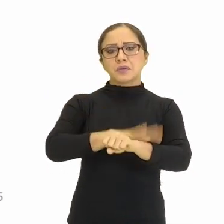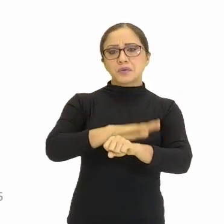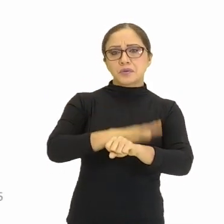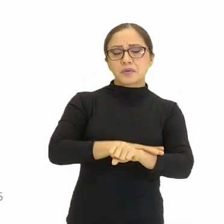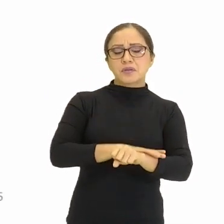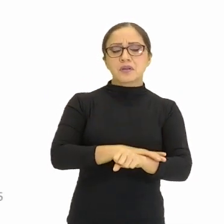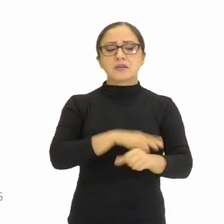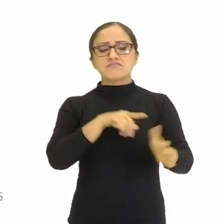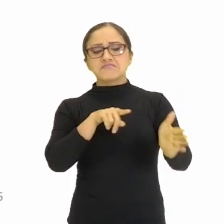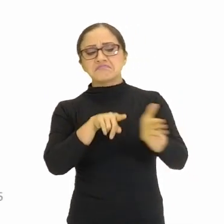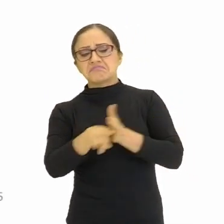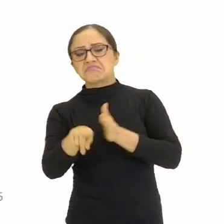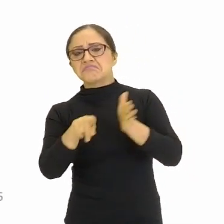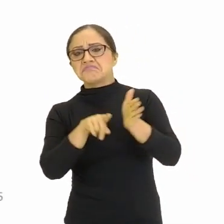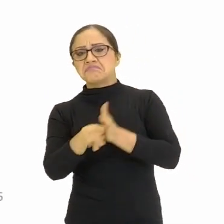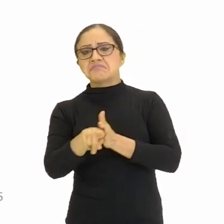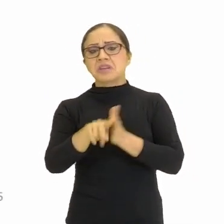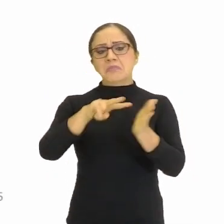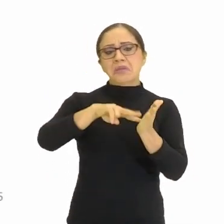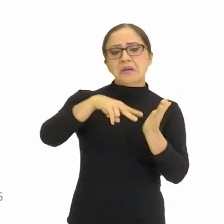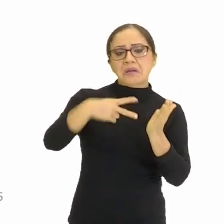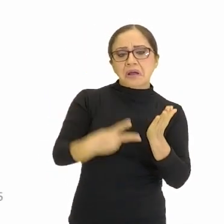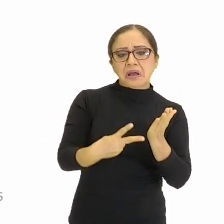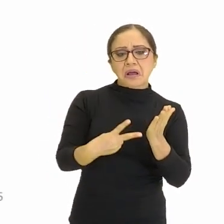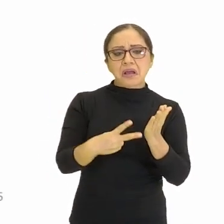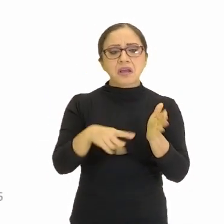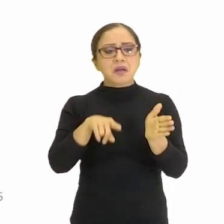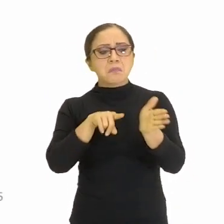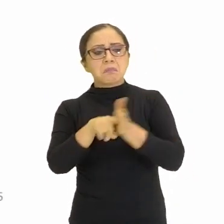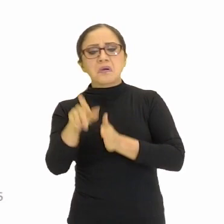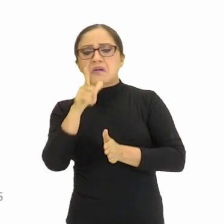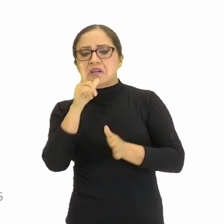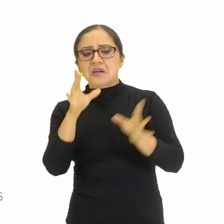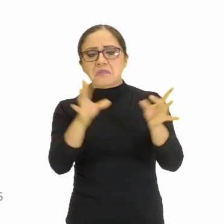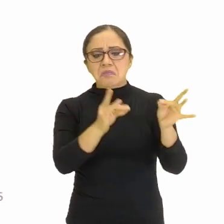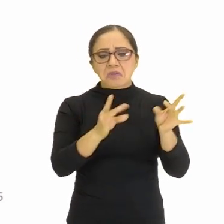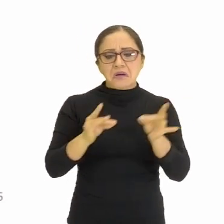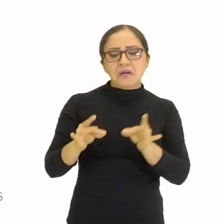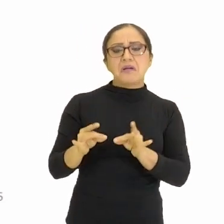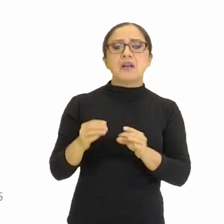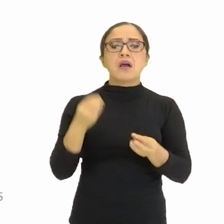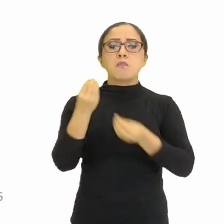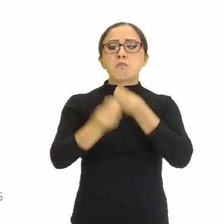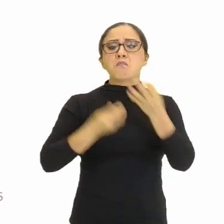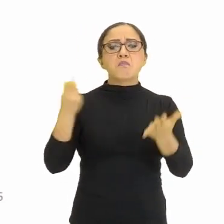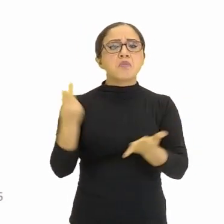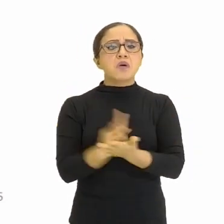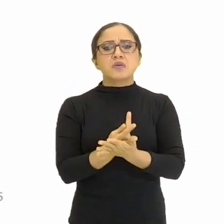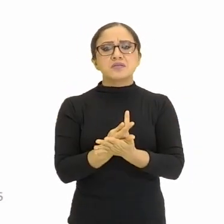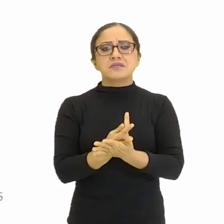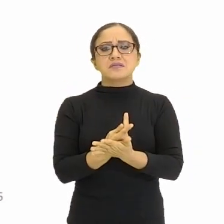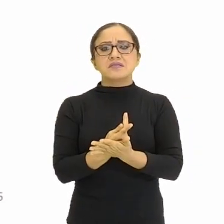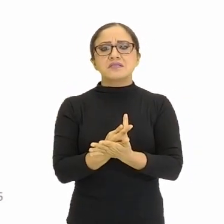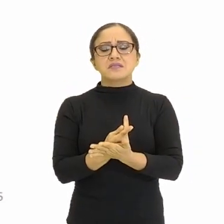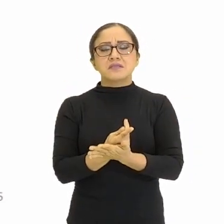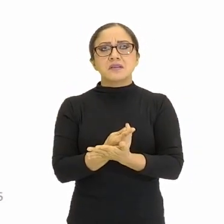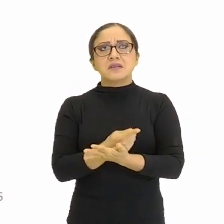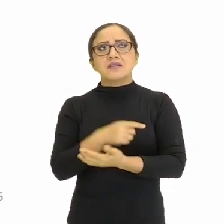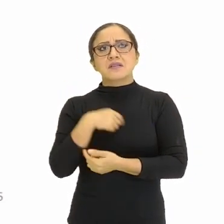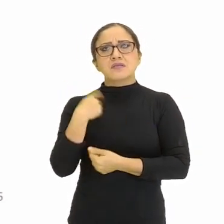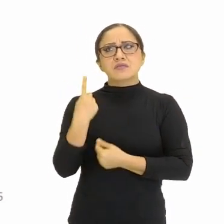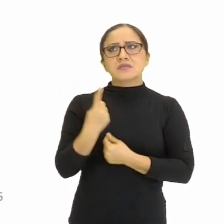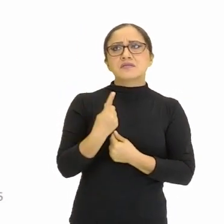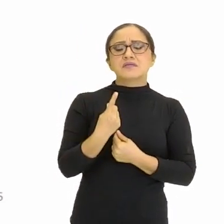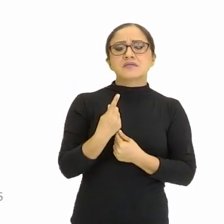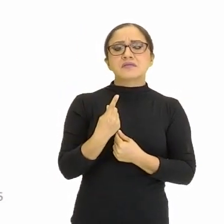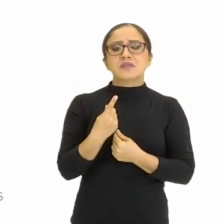como cai, por que cai, ou por que molha, de onde vem essa água, como aconteceu. Isso leva a gente, ao que